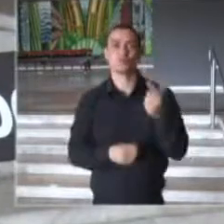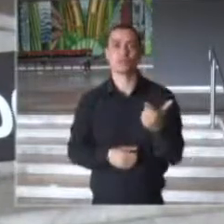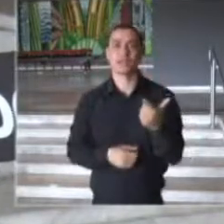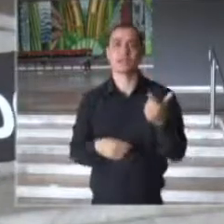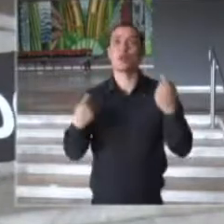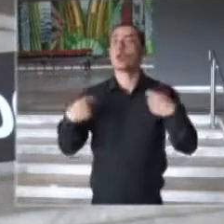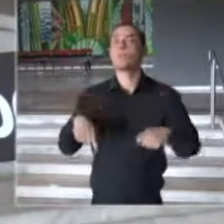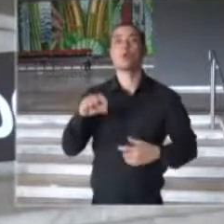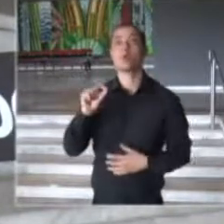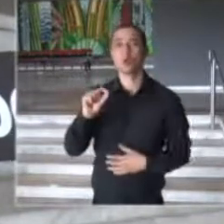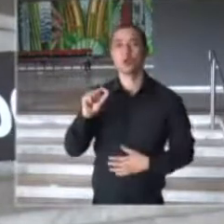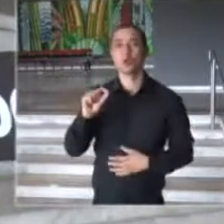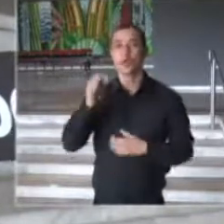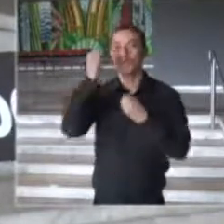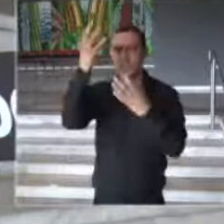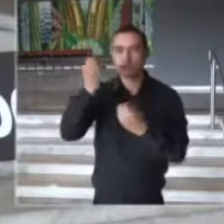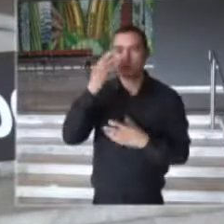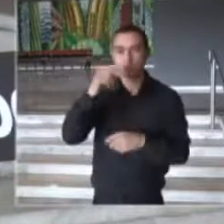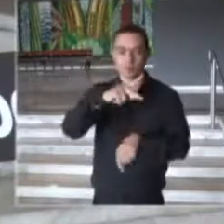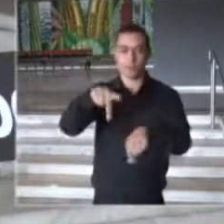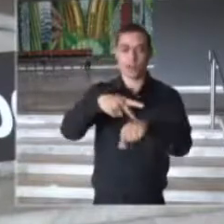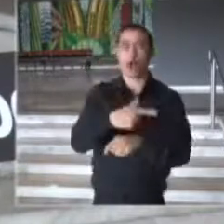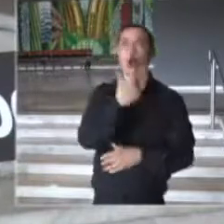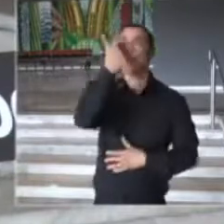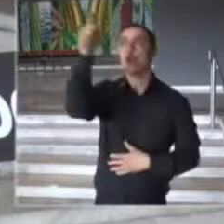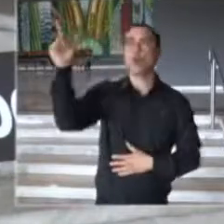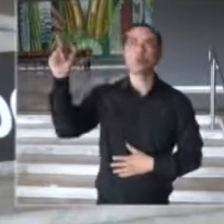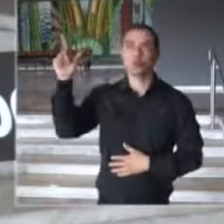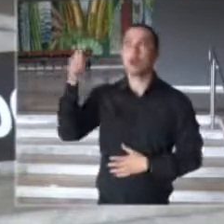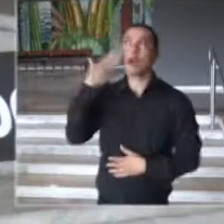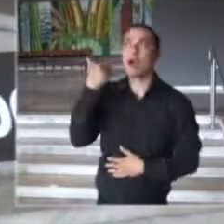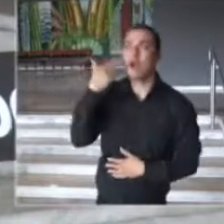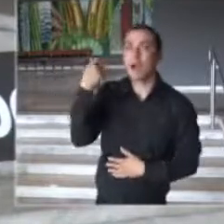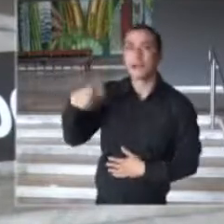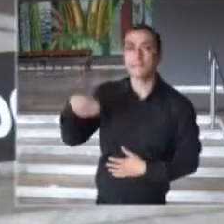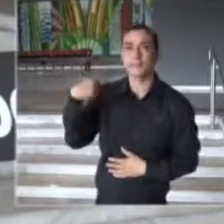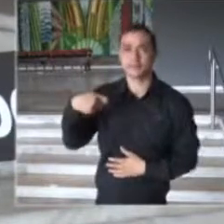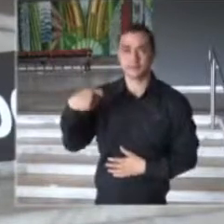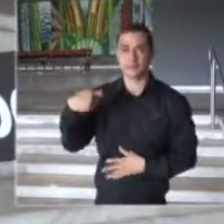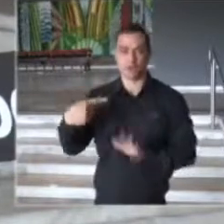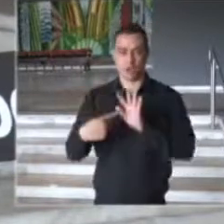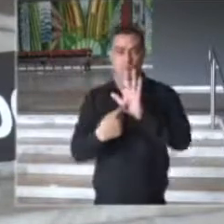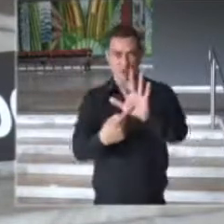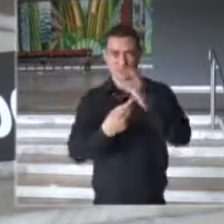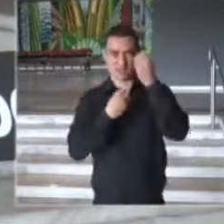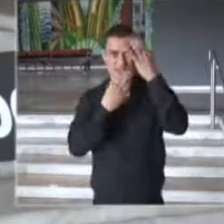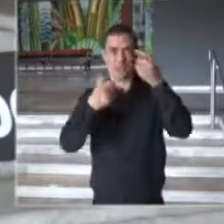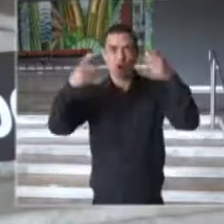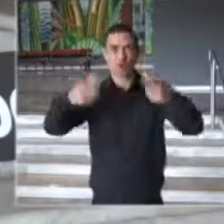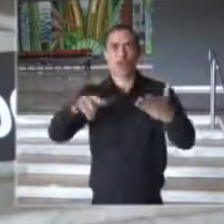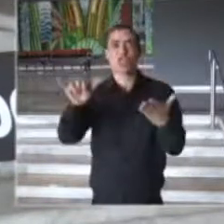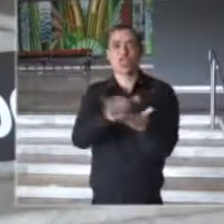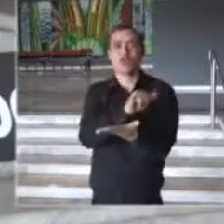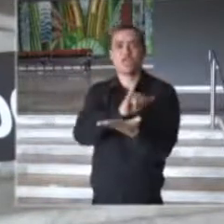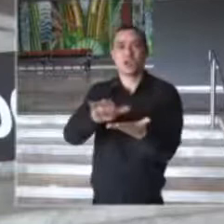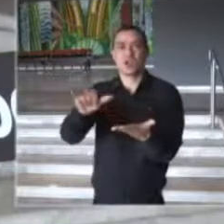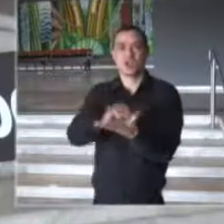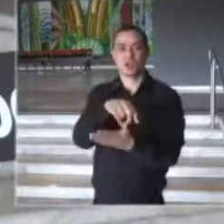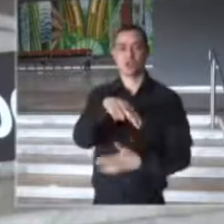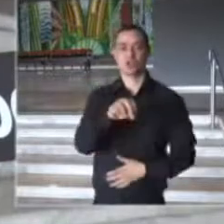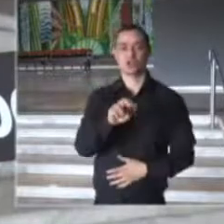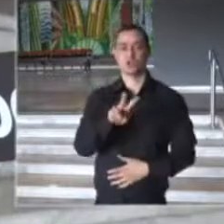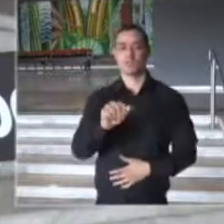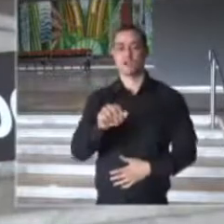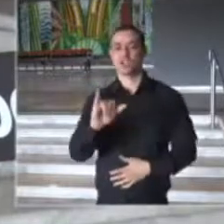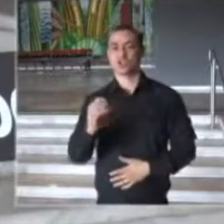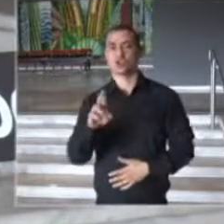informações de outros países, no caso eu vou apresentar dados de Nova Iorque, que nós